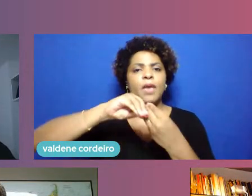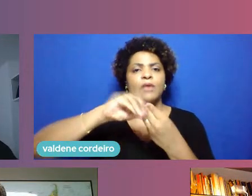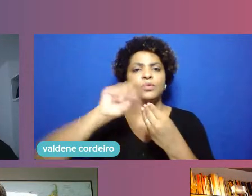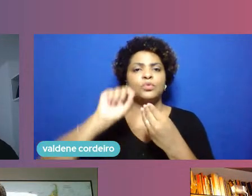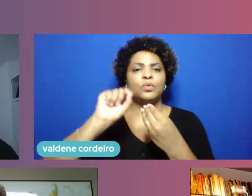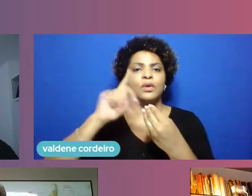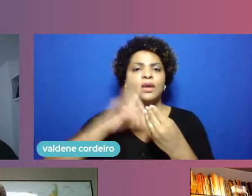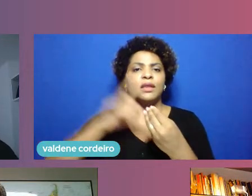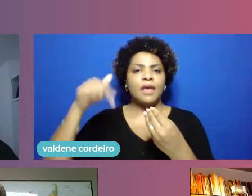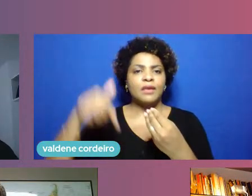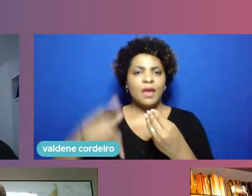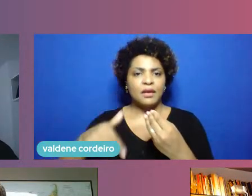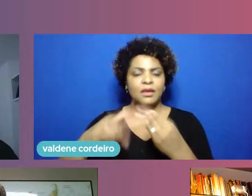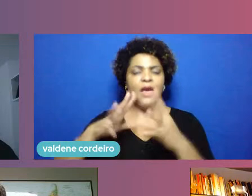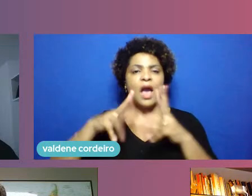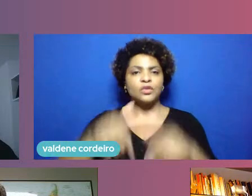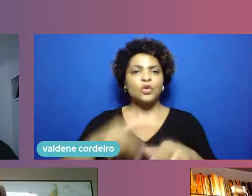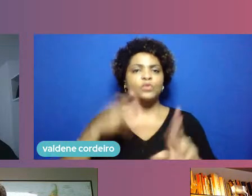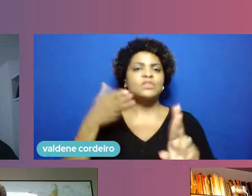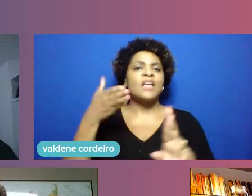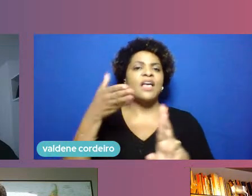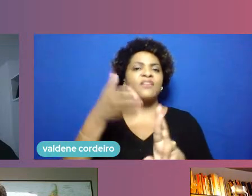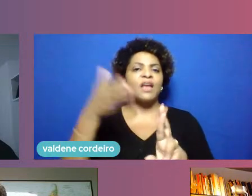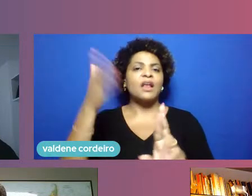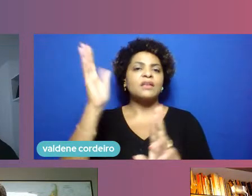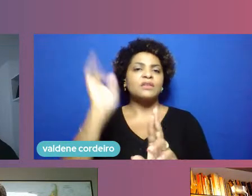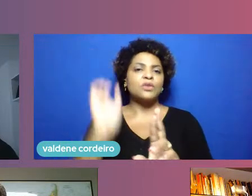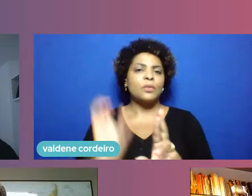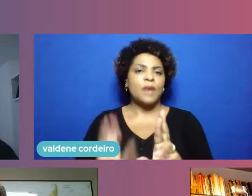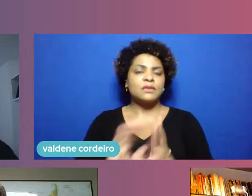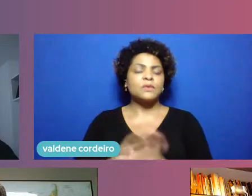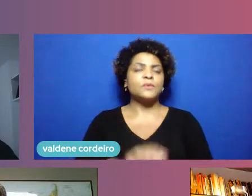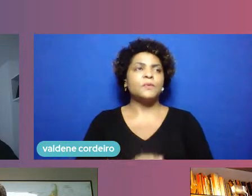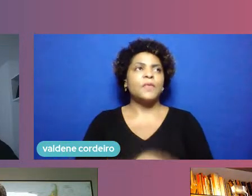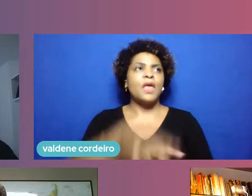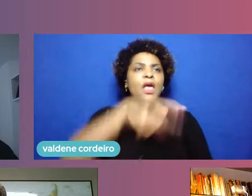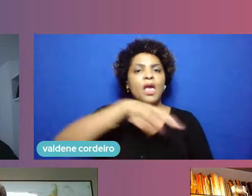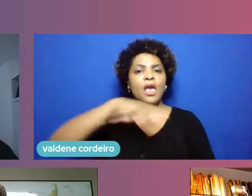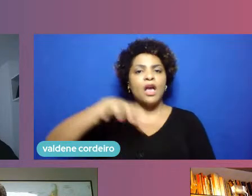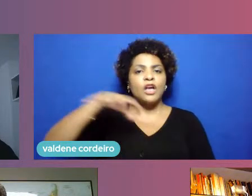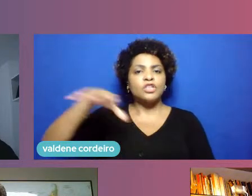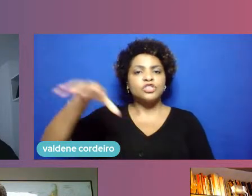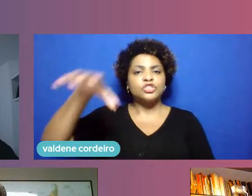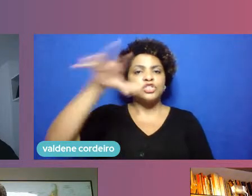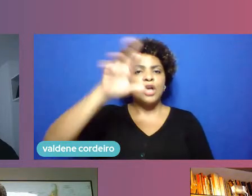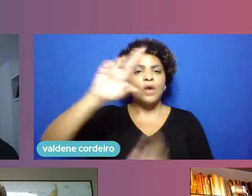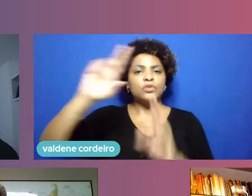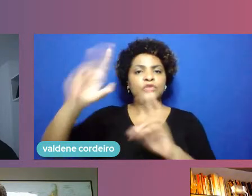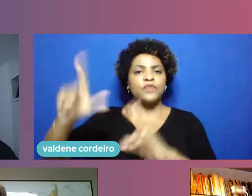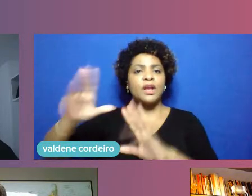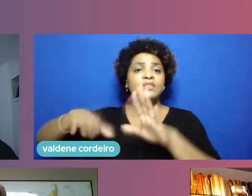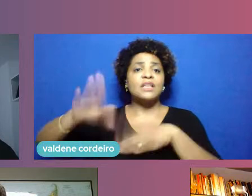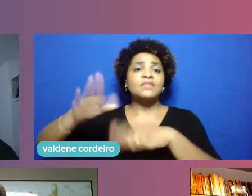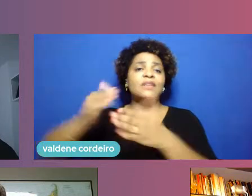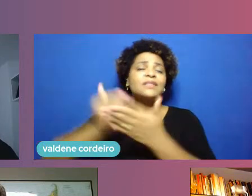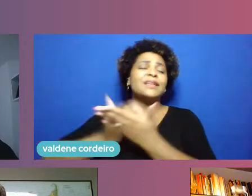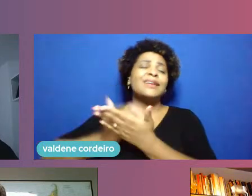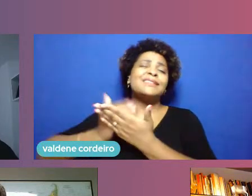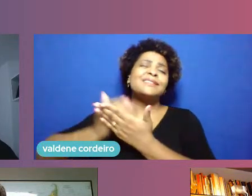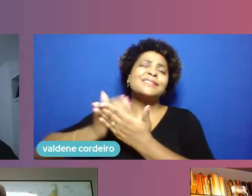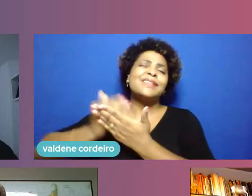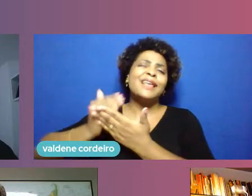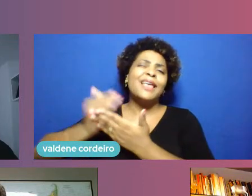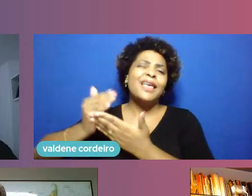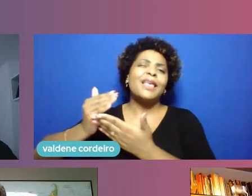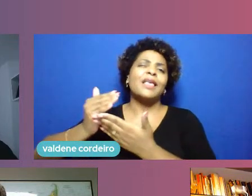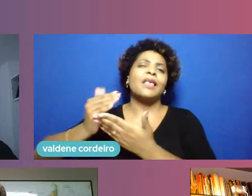atores que são referências nacionais nas outras regiões às vezes está começando desde o início que está ali que ainda está bem